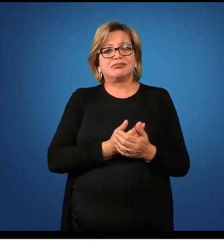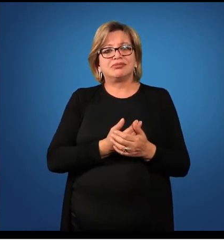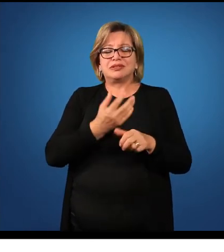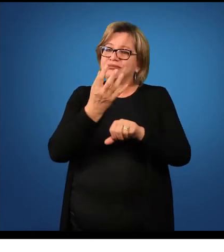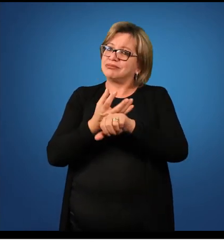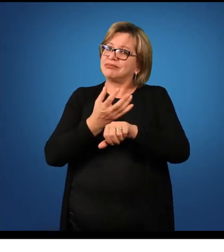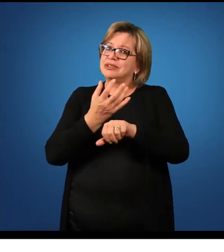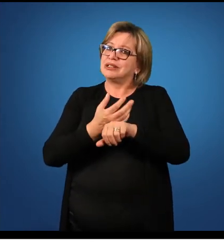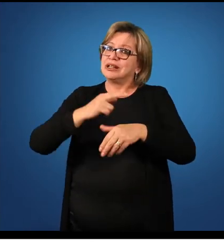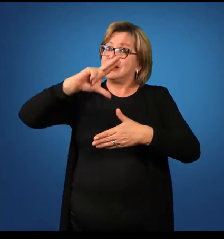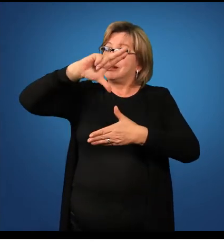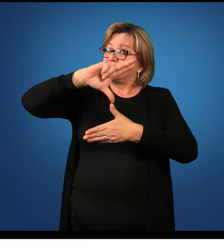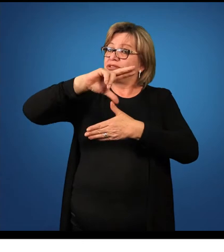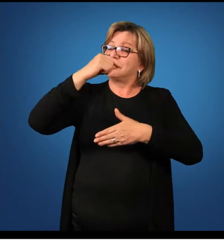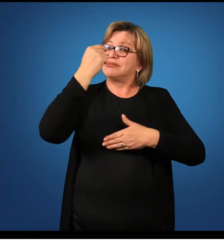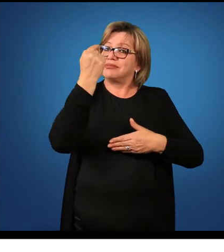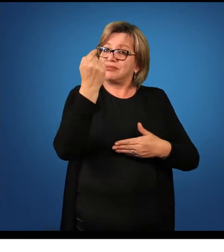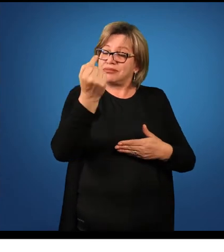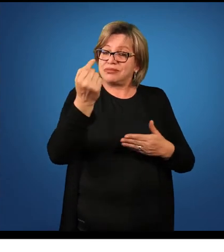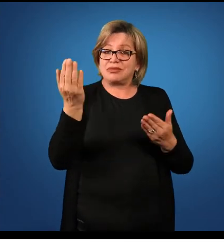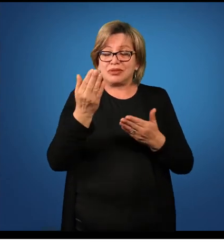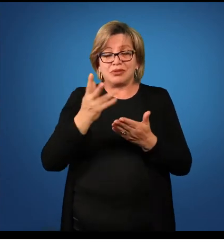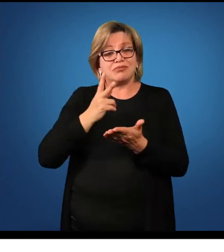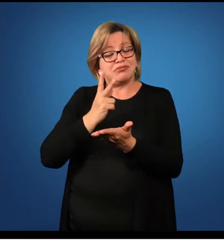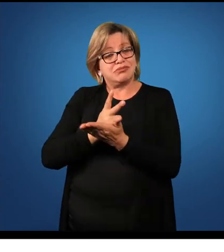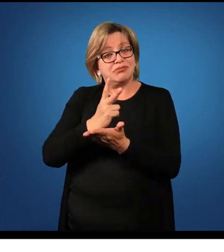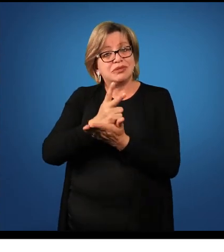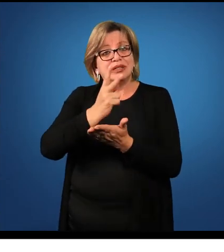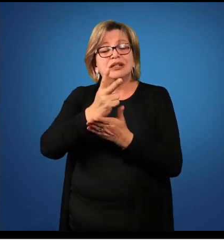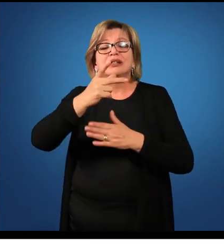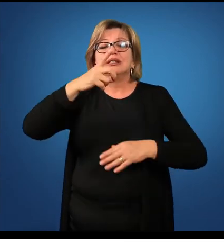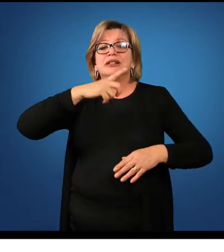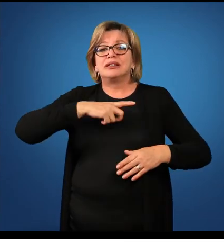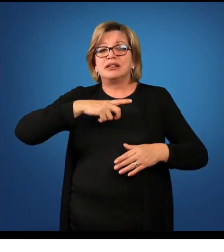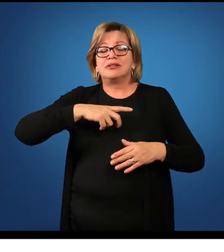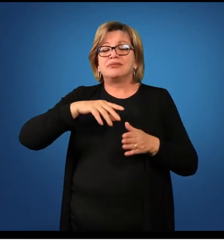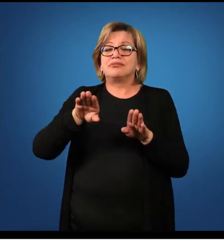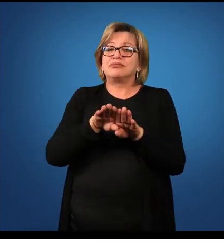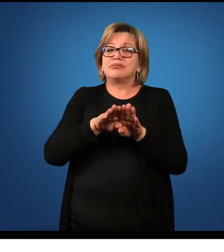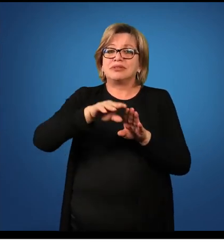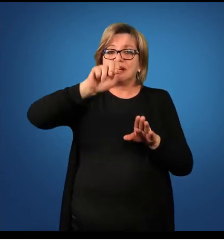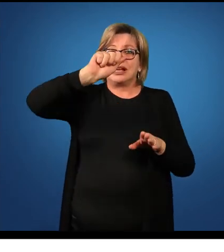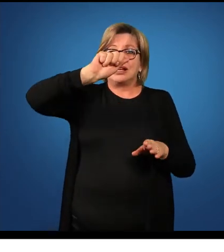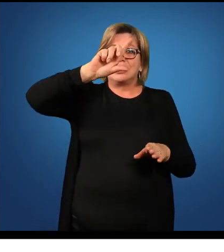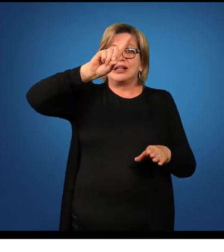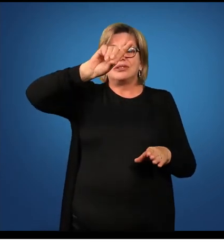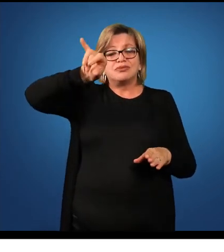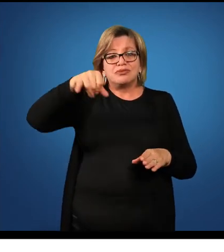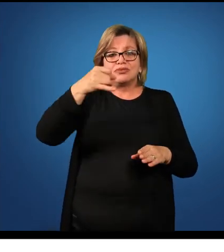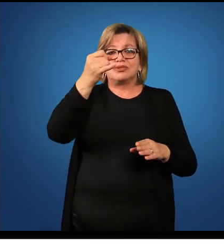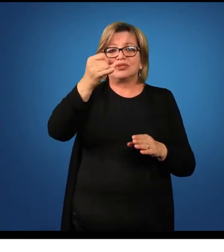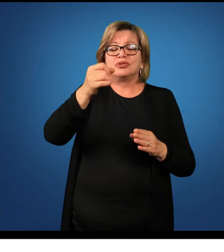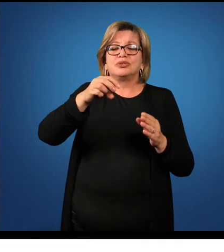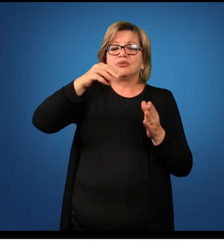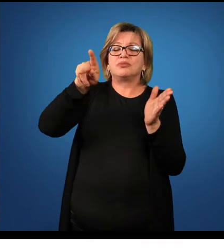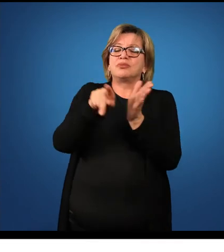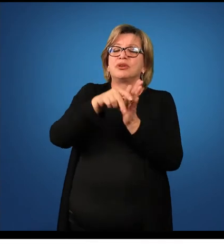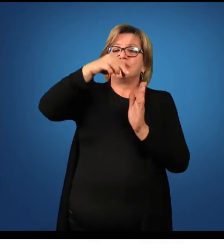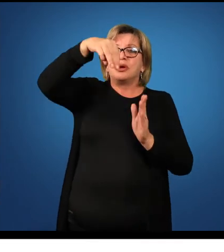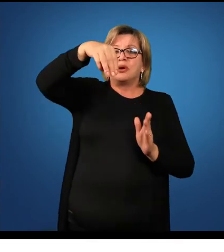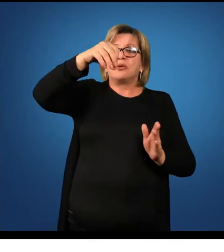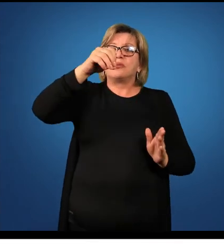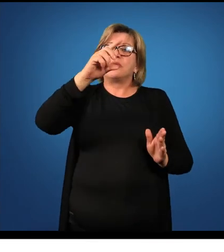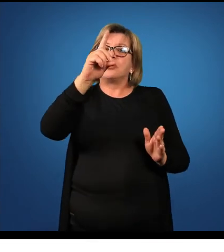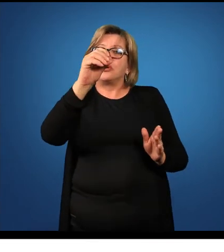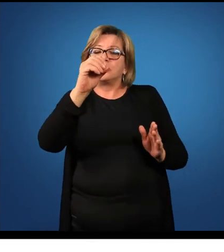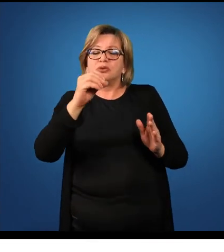na disciplina de latim 1, então, continuando, nós temos também o adjunto adverbial de modo, que